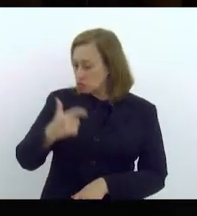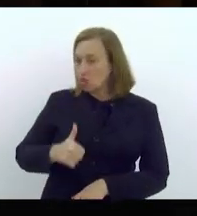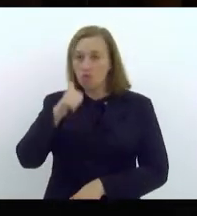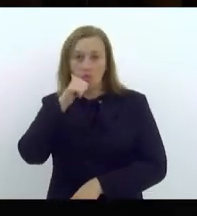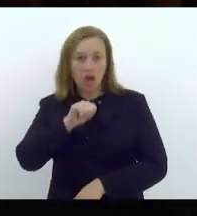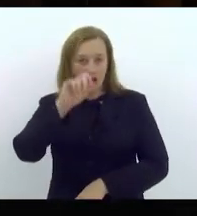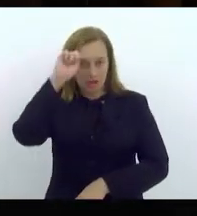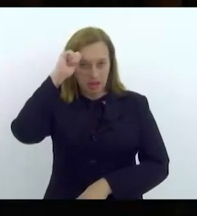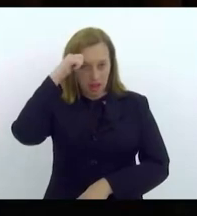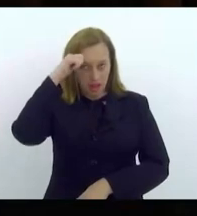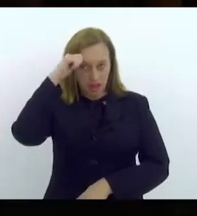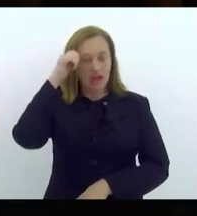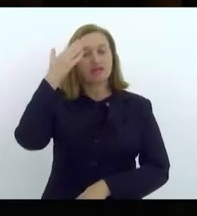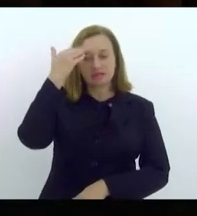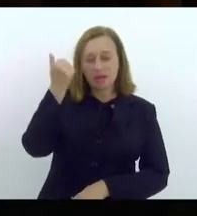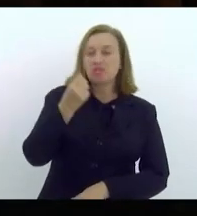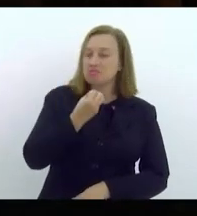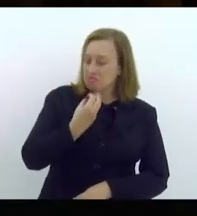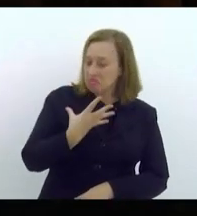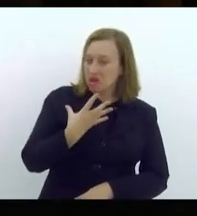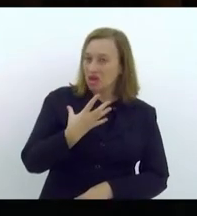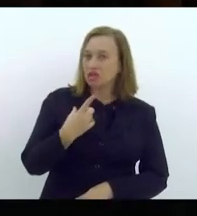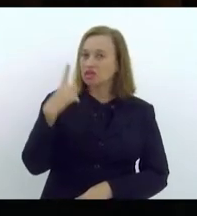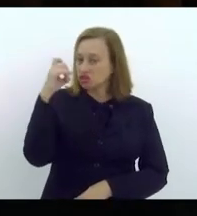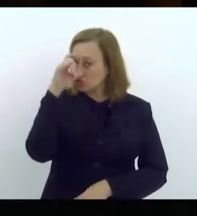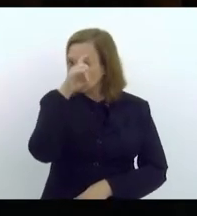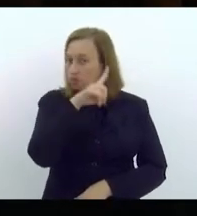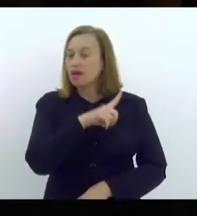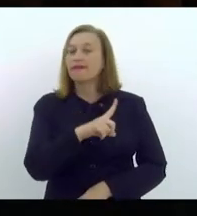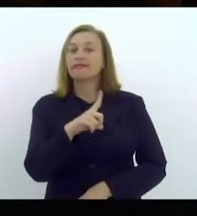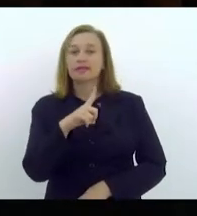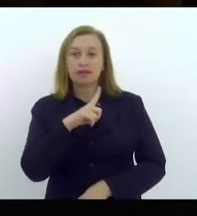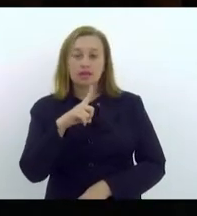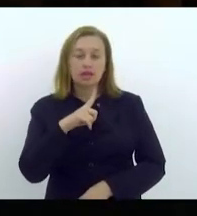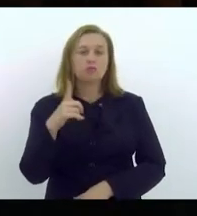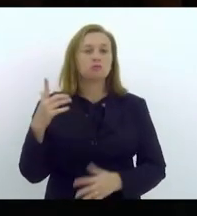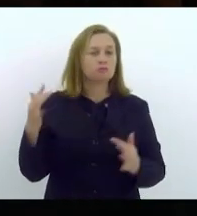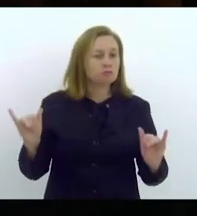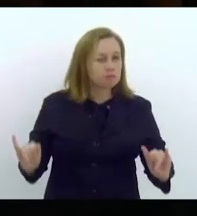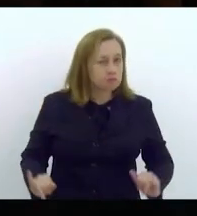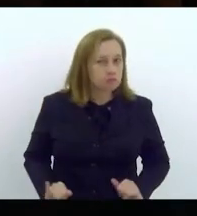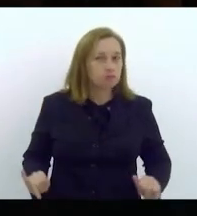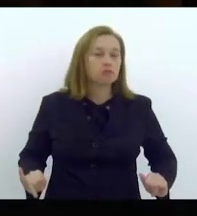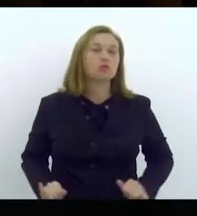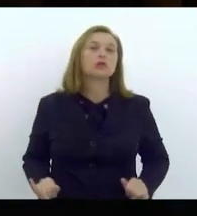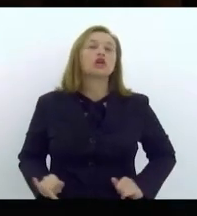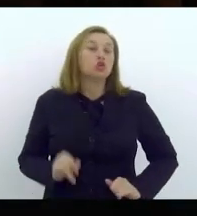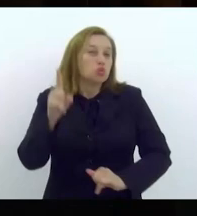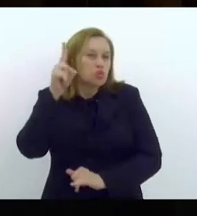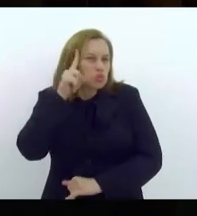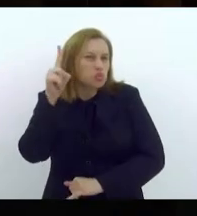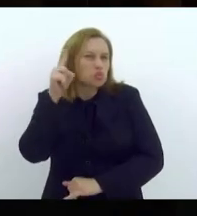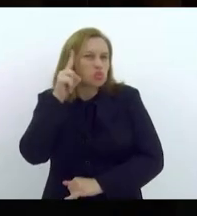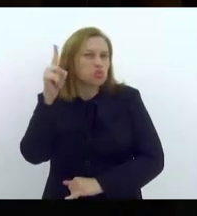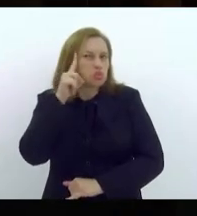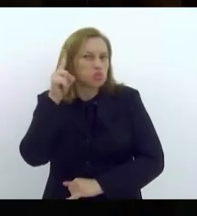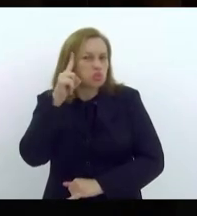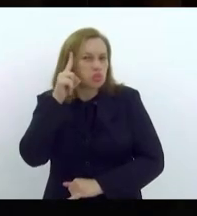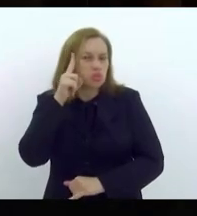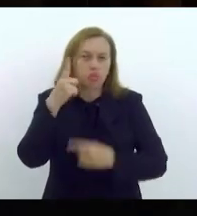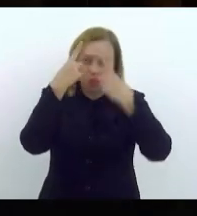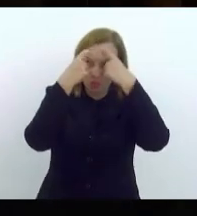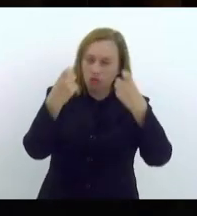negra que sabe bem os sacrifícios, as dores que sentimos cotidianamente diante das